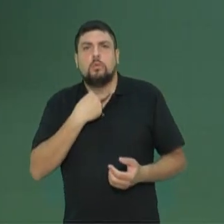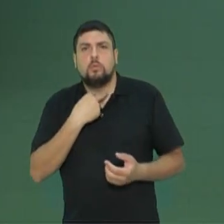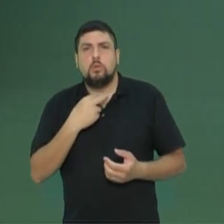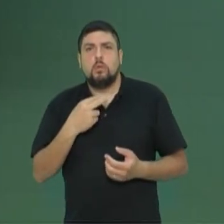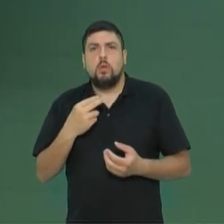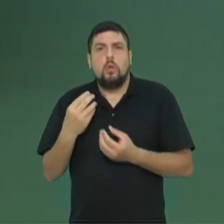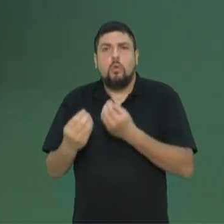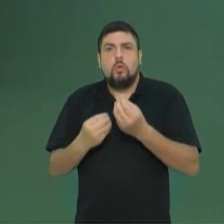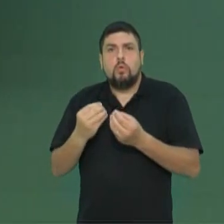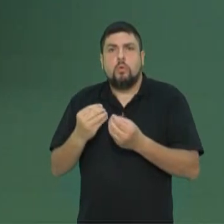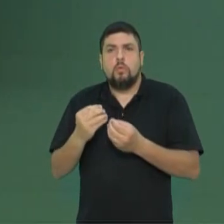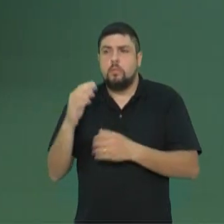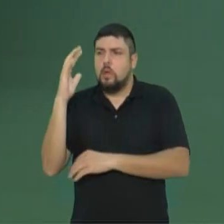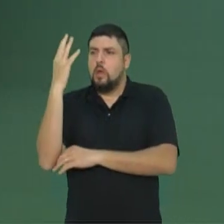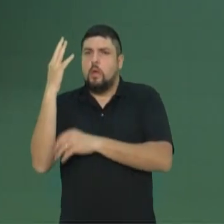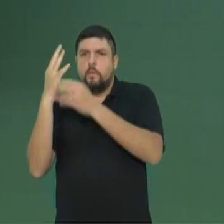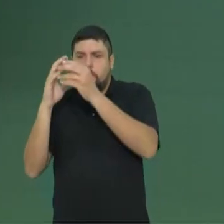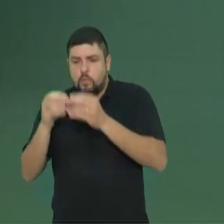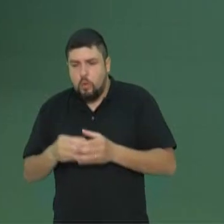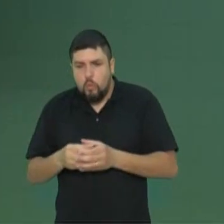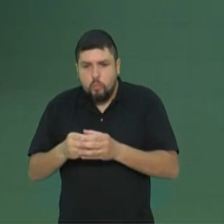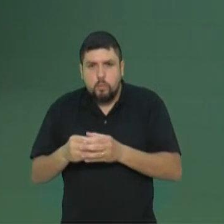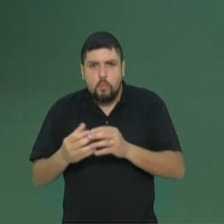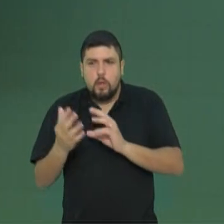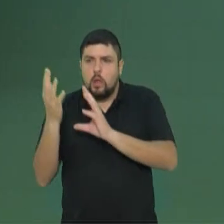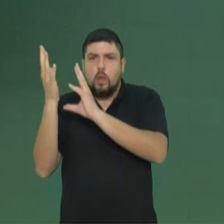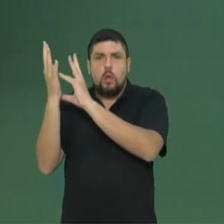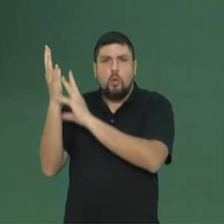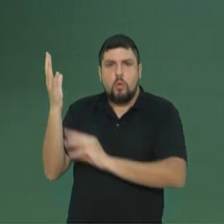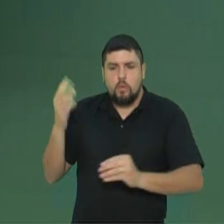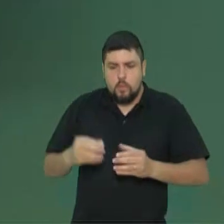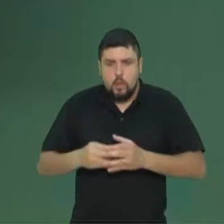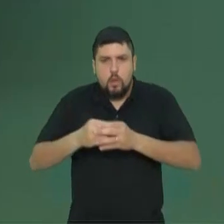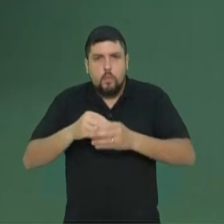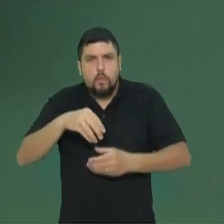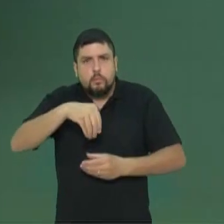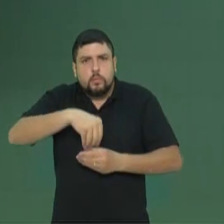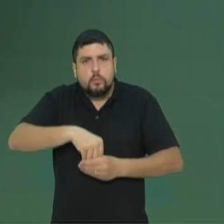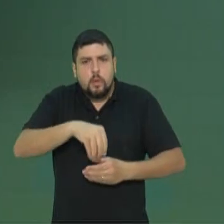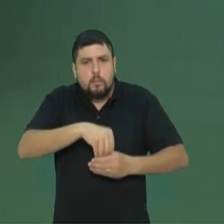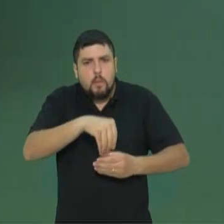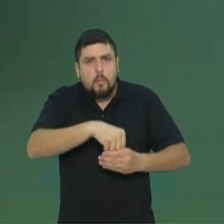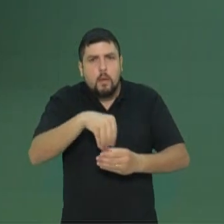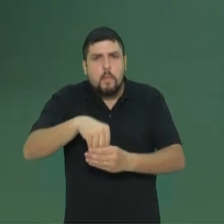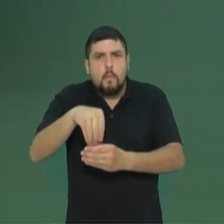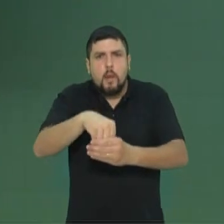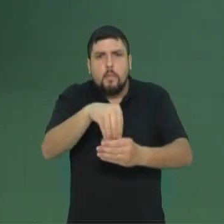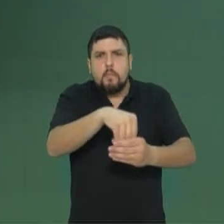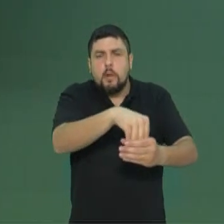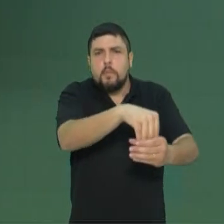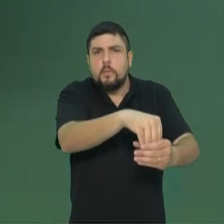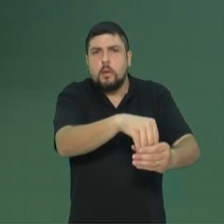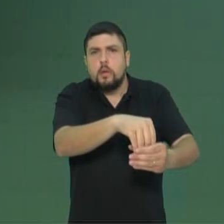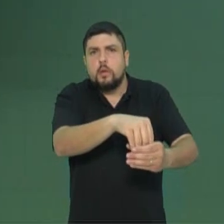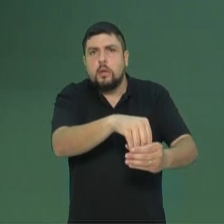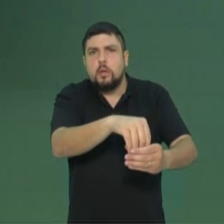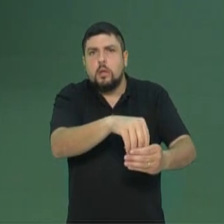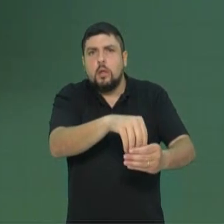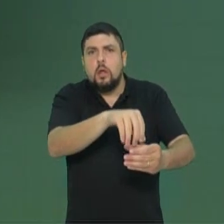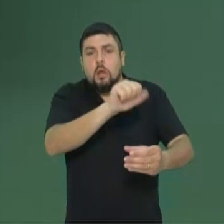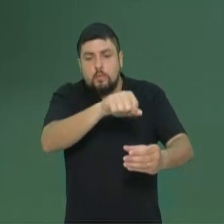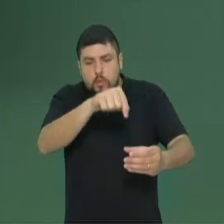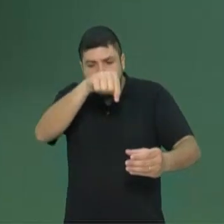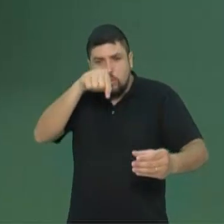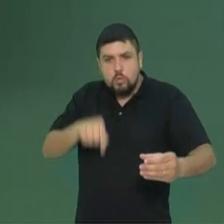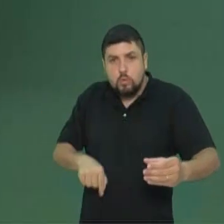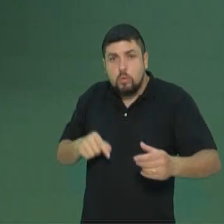e plantar uma floresta com milhares de mudas cópias, porque eu posso ter problemas que ataquem uma muda e isso vai atacar